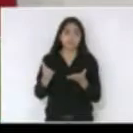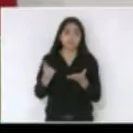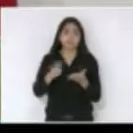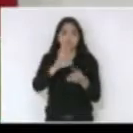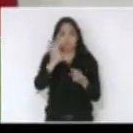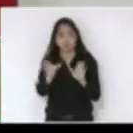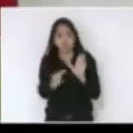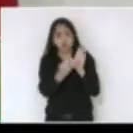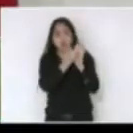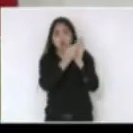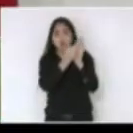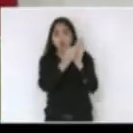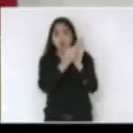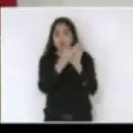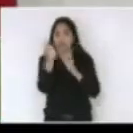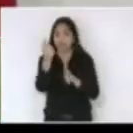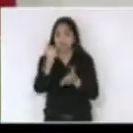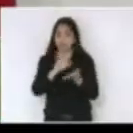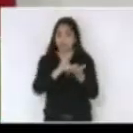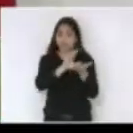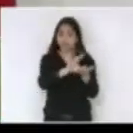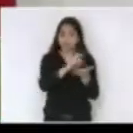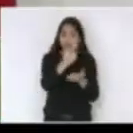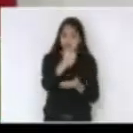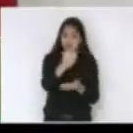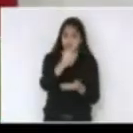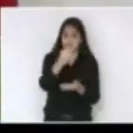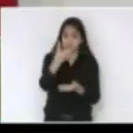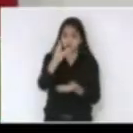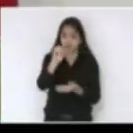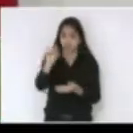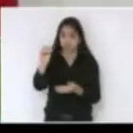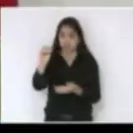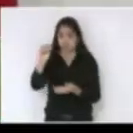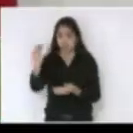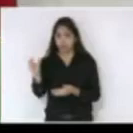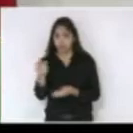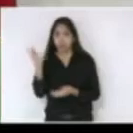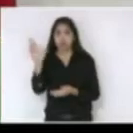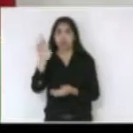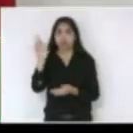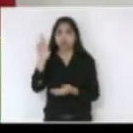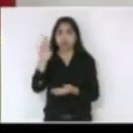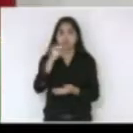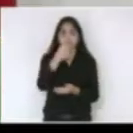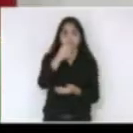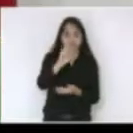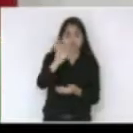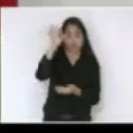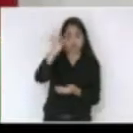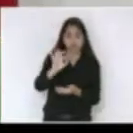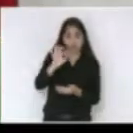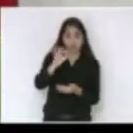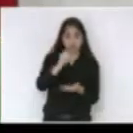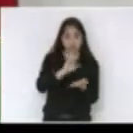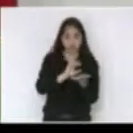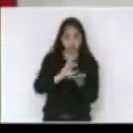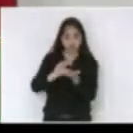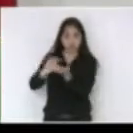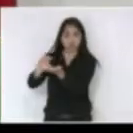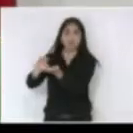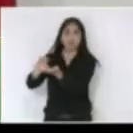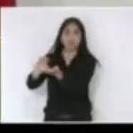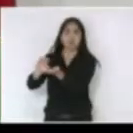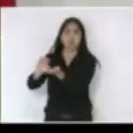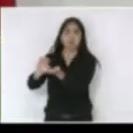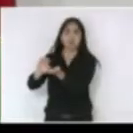incluirmos nesse empréstimo de um bilhão e trezentos milhões de reais 20% destinando aí 200 milhões